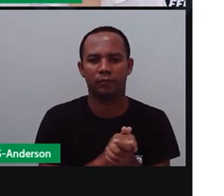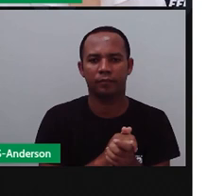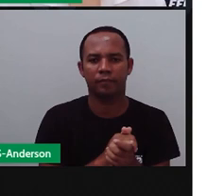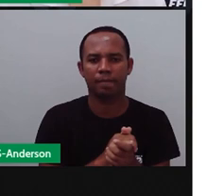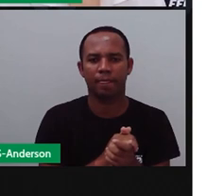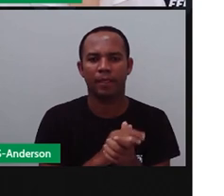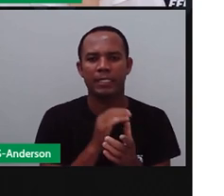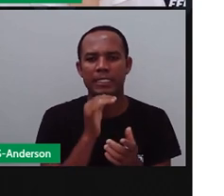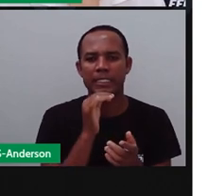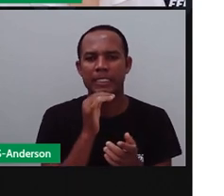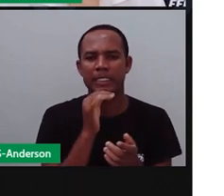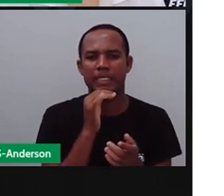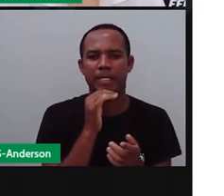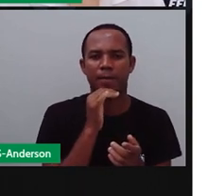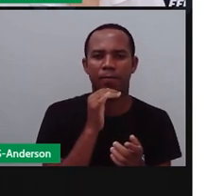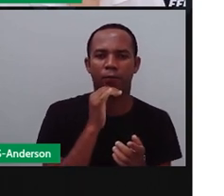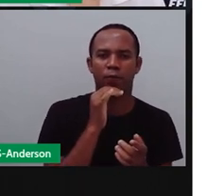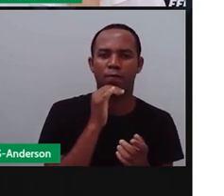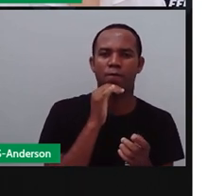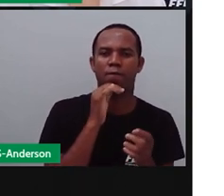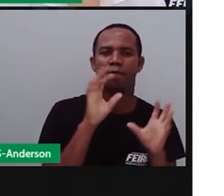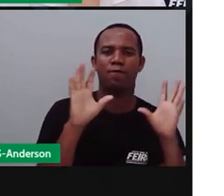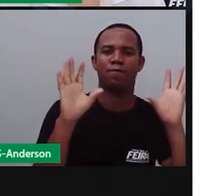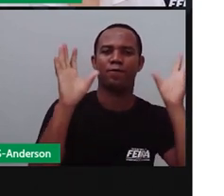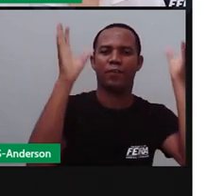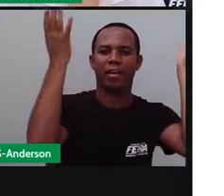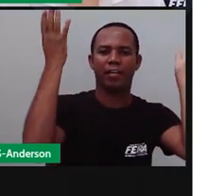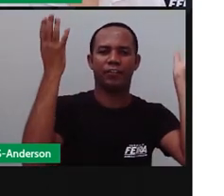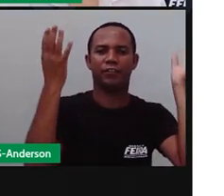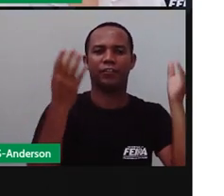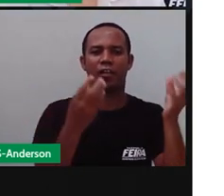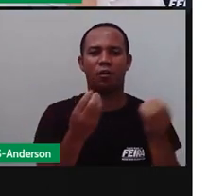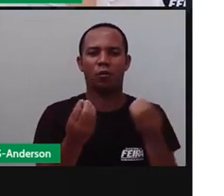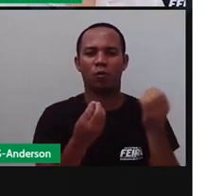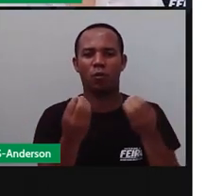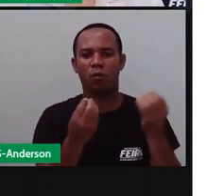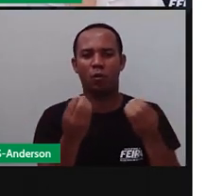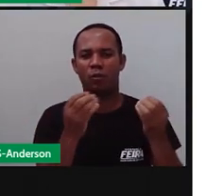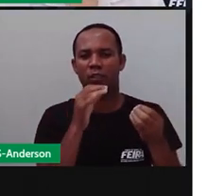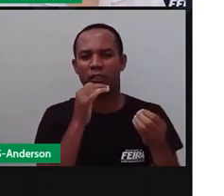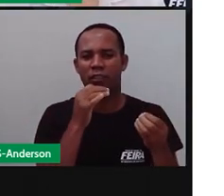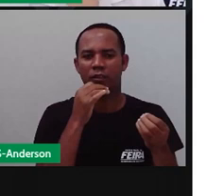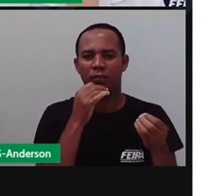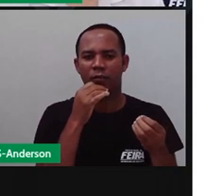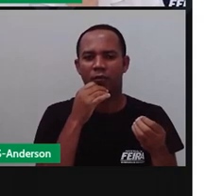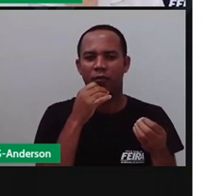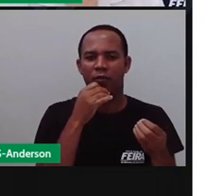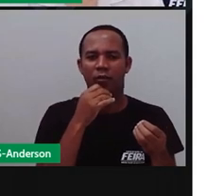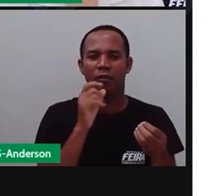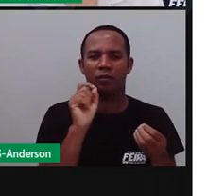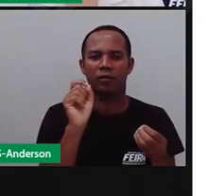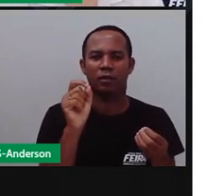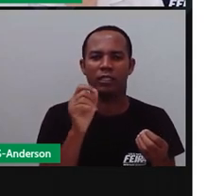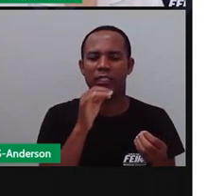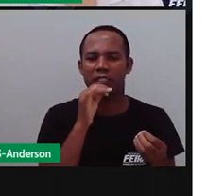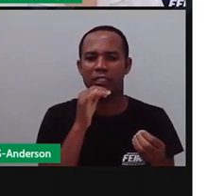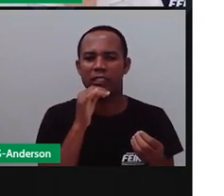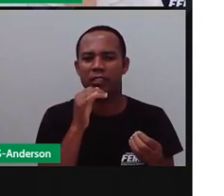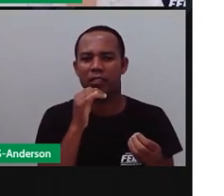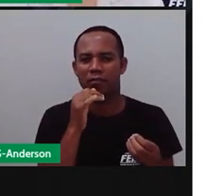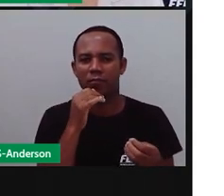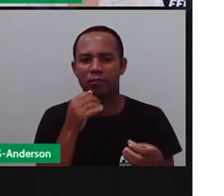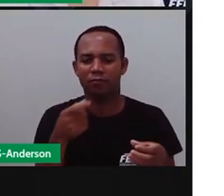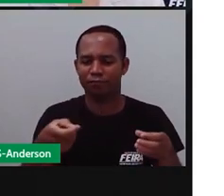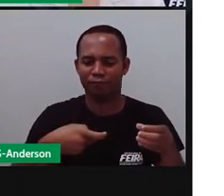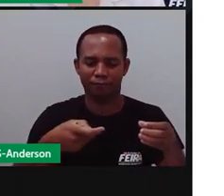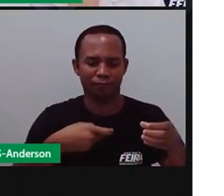Em hebraico, né? A festa da colheita tem o nome de Shavuat. Espero eu que tenha pronunciado certo.